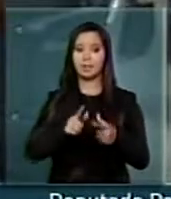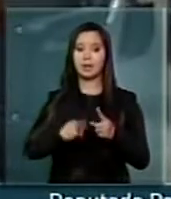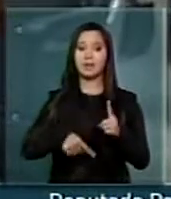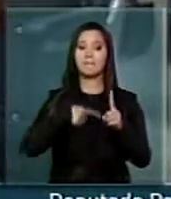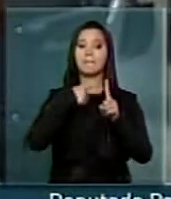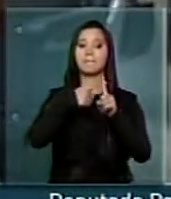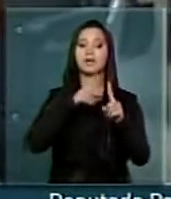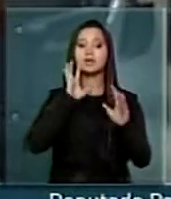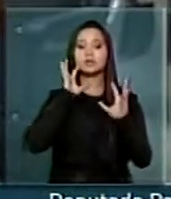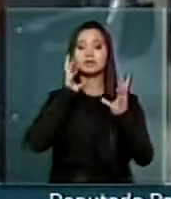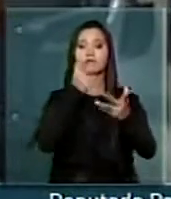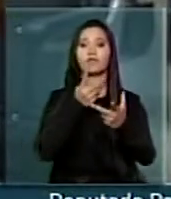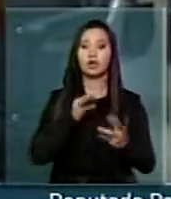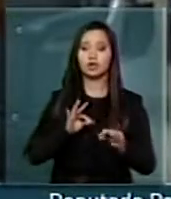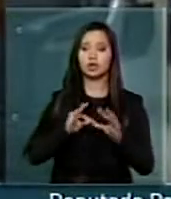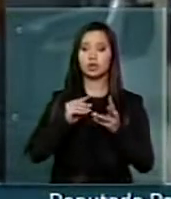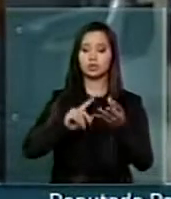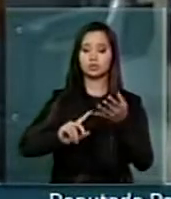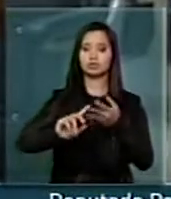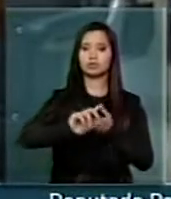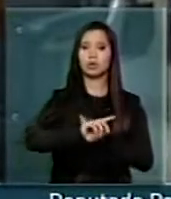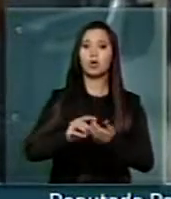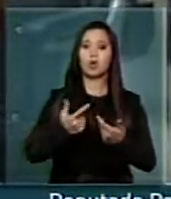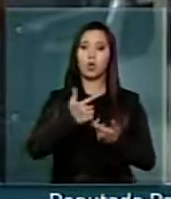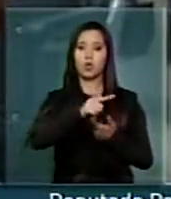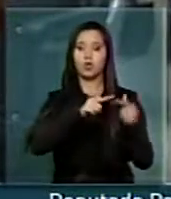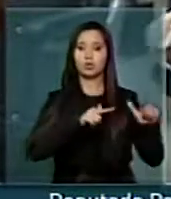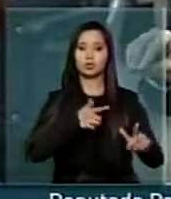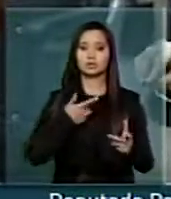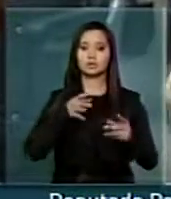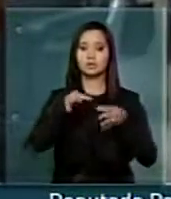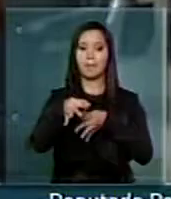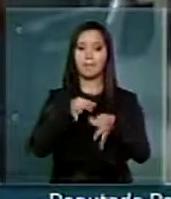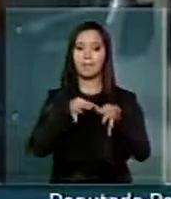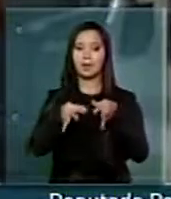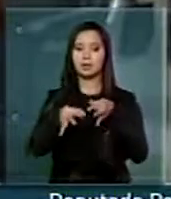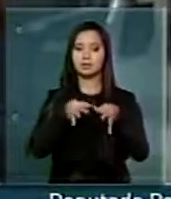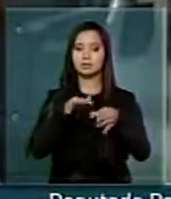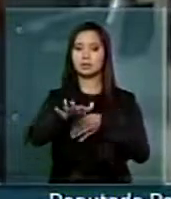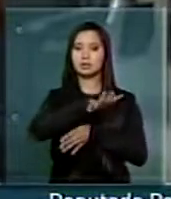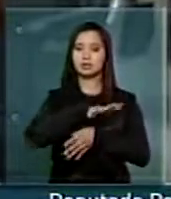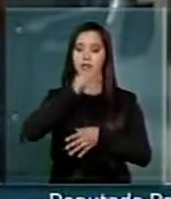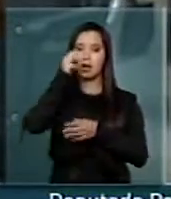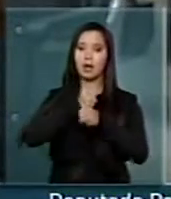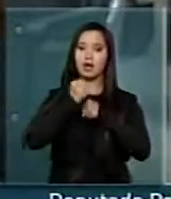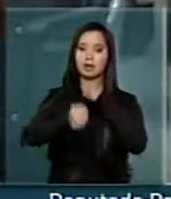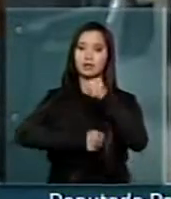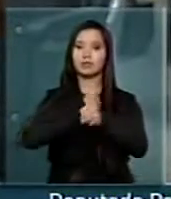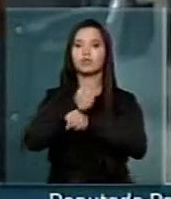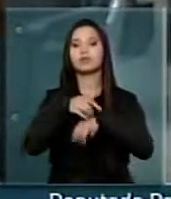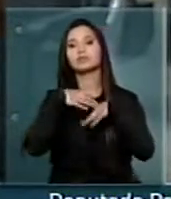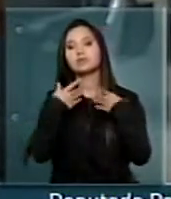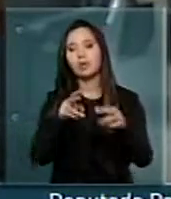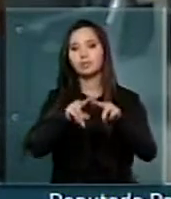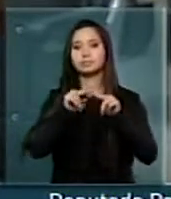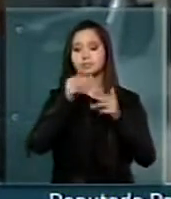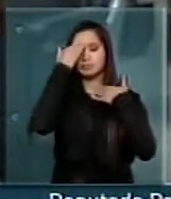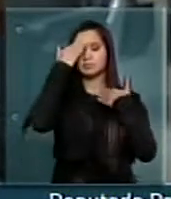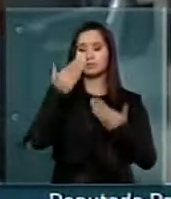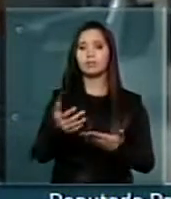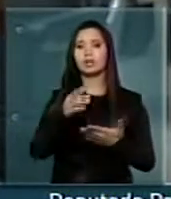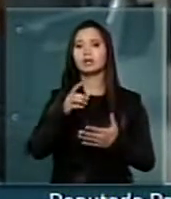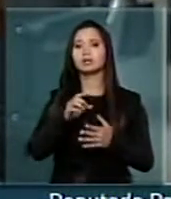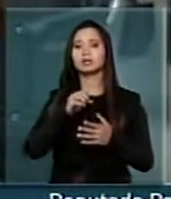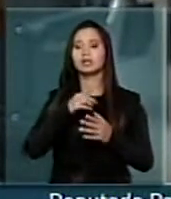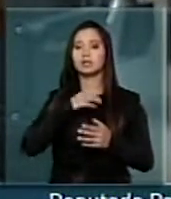demais soluções no Plano Rodoviário Nacional, algumas já estão incluídas, para o ano que vem. Então, quero agradecer ao superintendente regional do DENIT, no